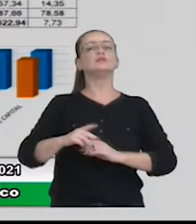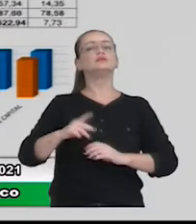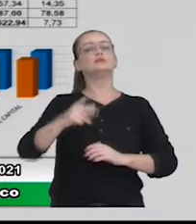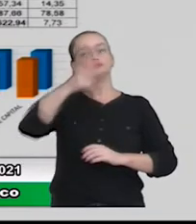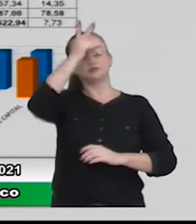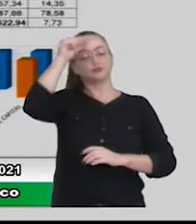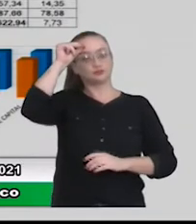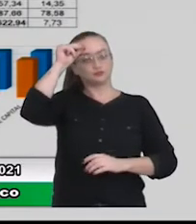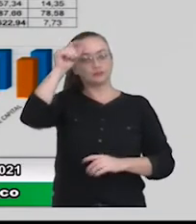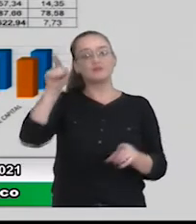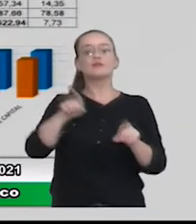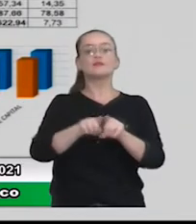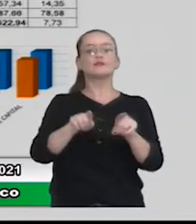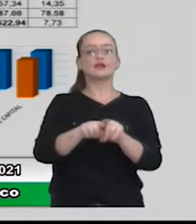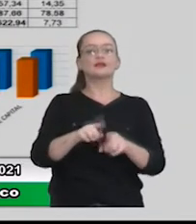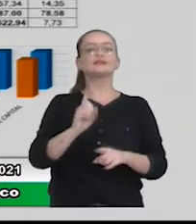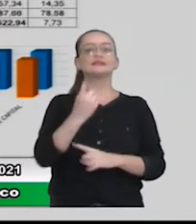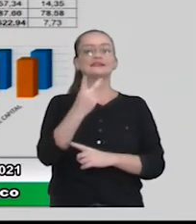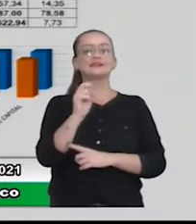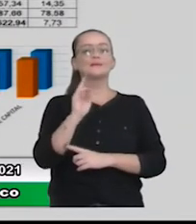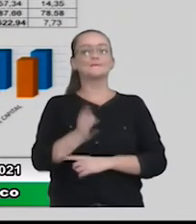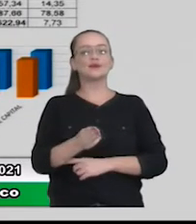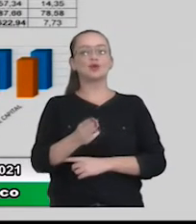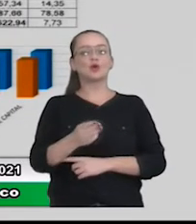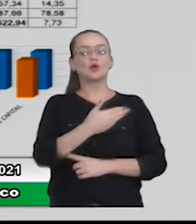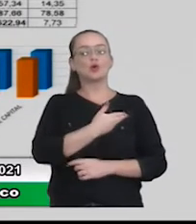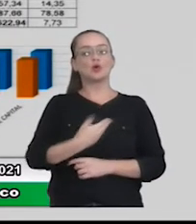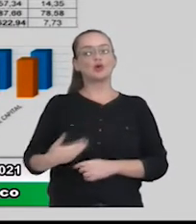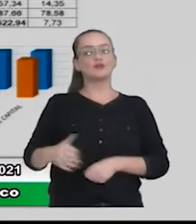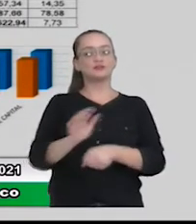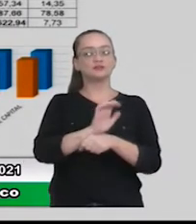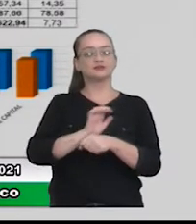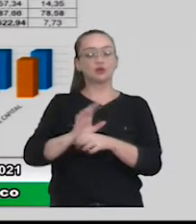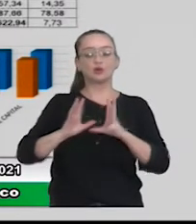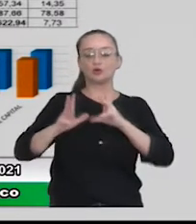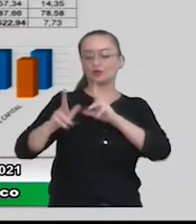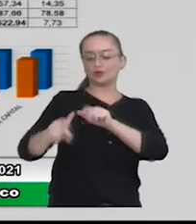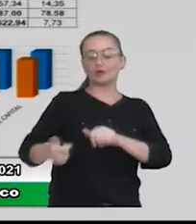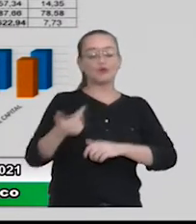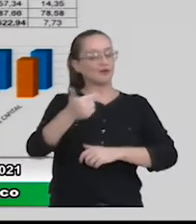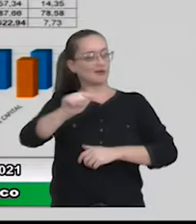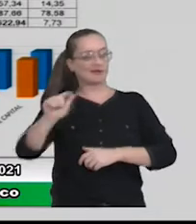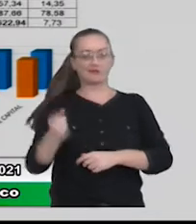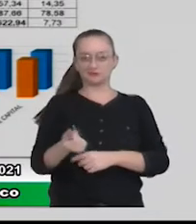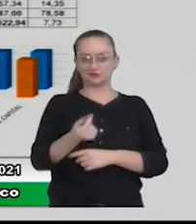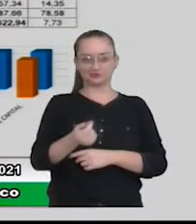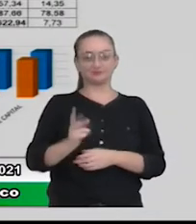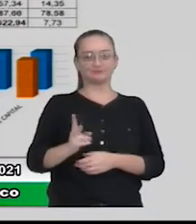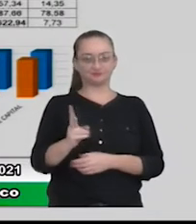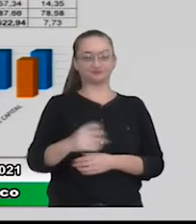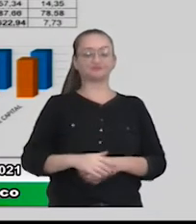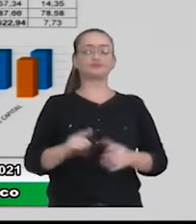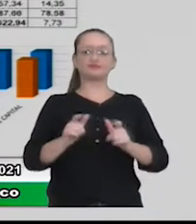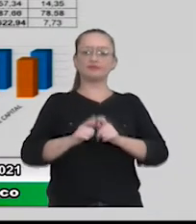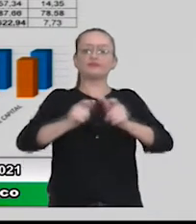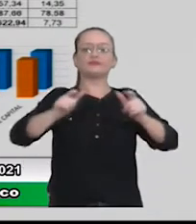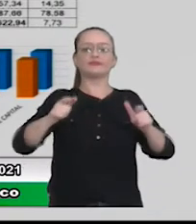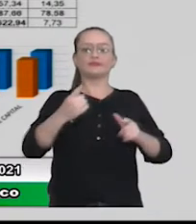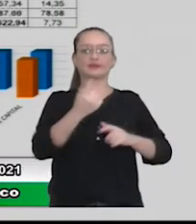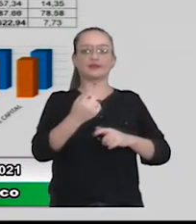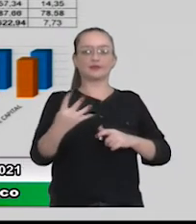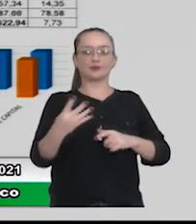em torno também de 15 milhões do governo do estado. Então, todas elas estão classificadas como outras receitas correntes. Então, a gente tem um aumento aí de 14